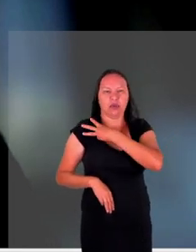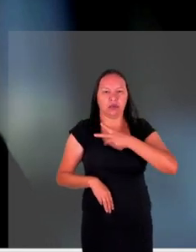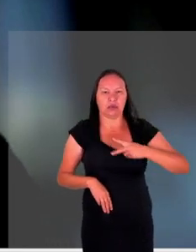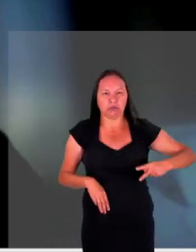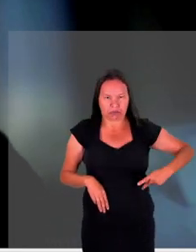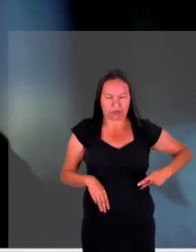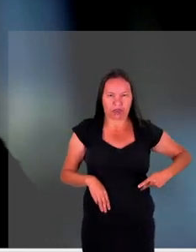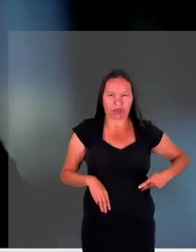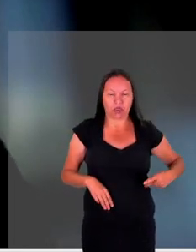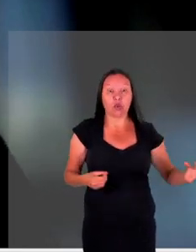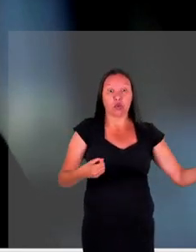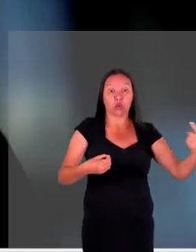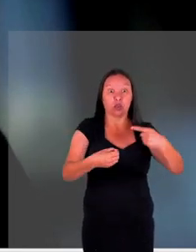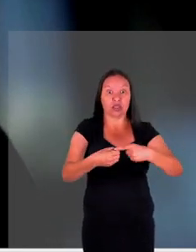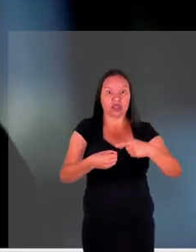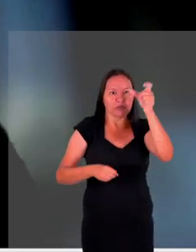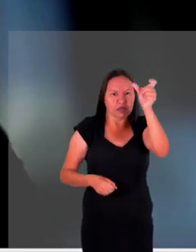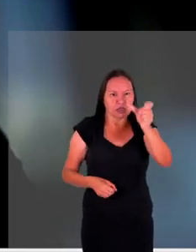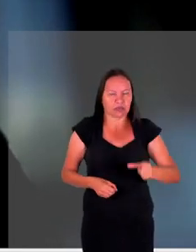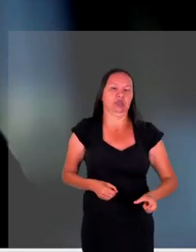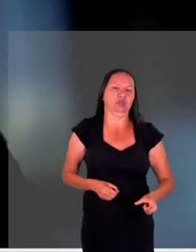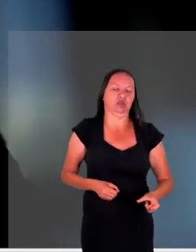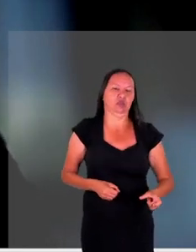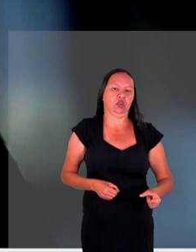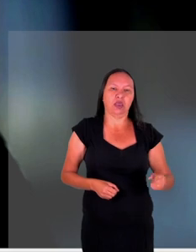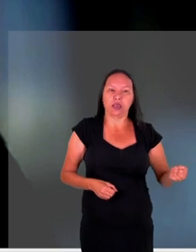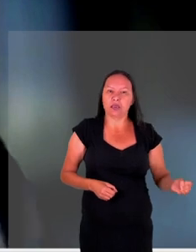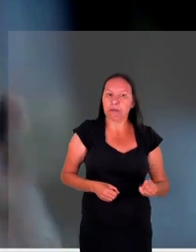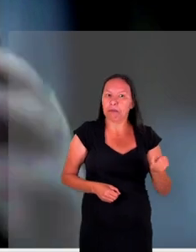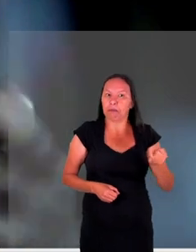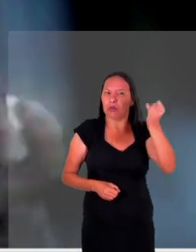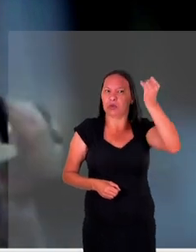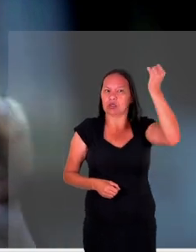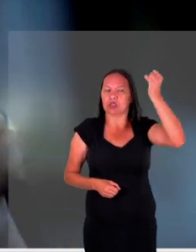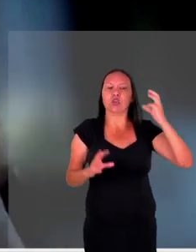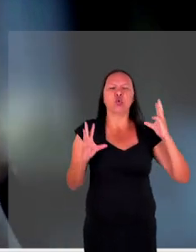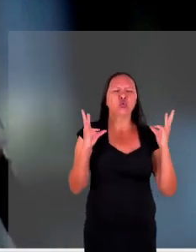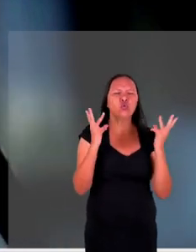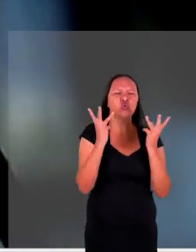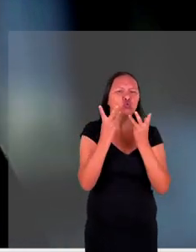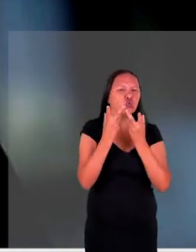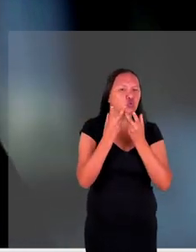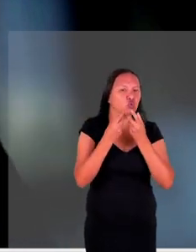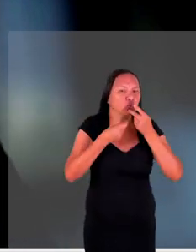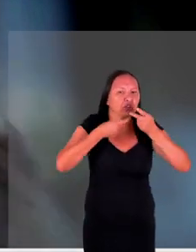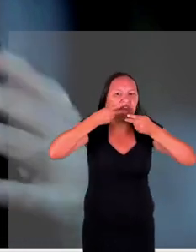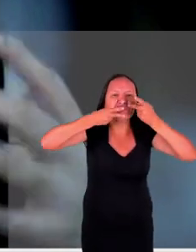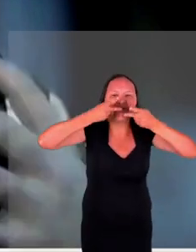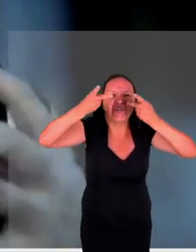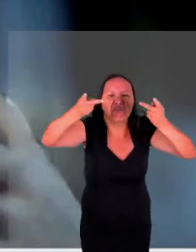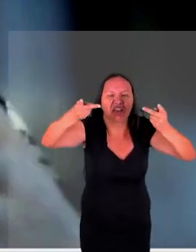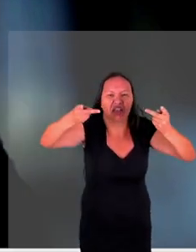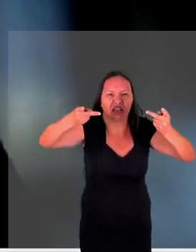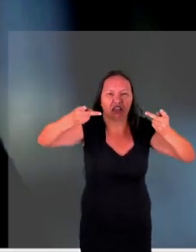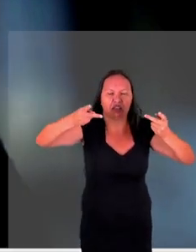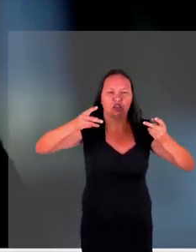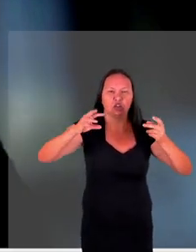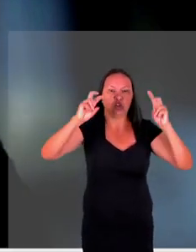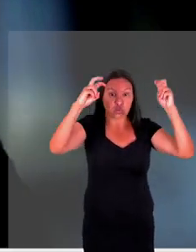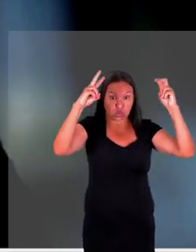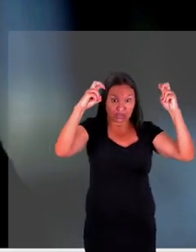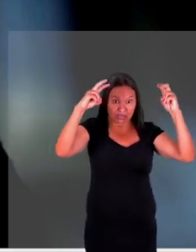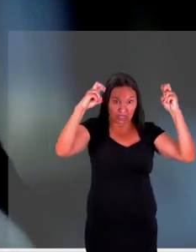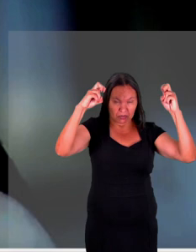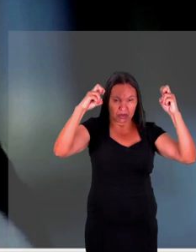quando recebe essas pessoas e da importância então de tudo que foi falado hoje dessa multilateralidade